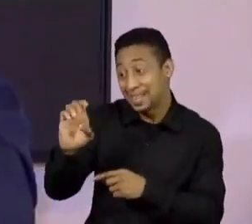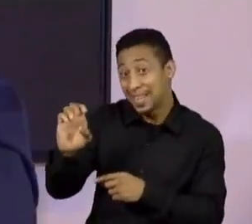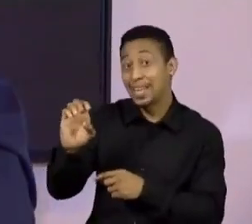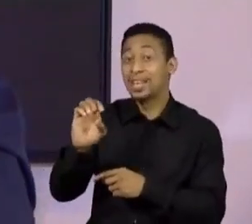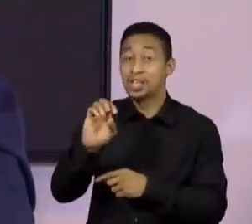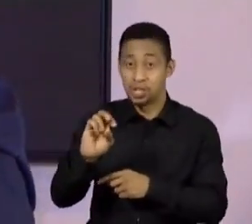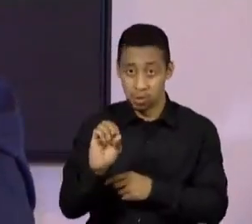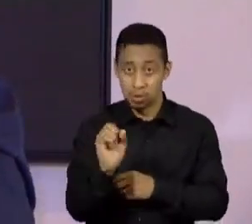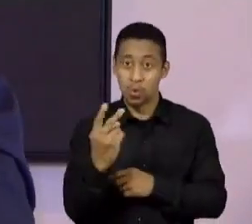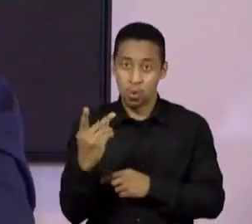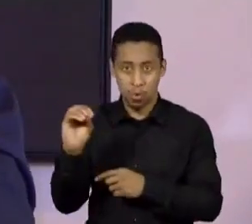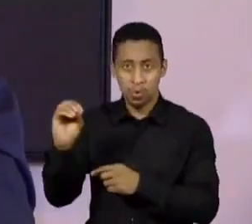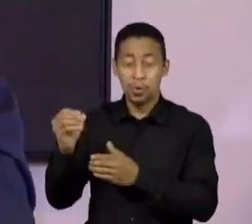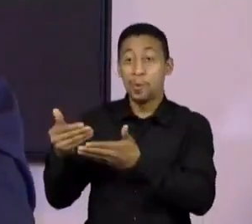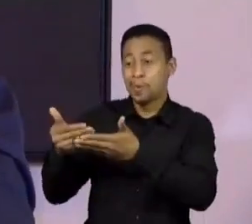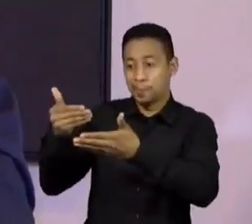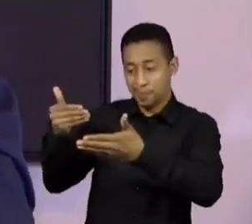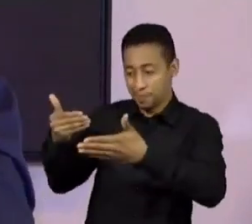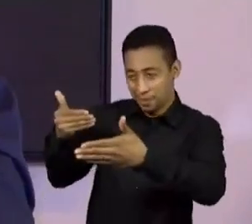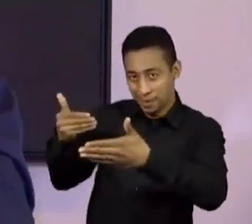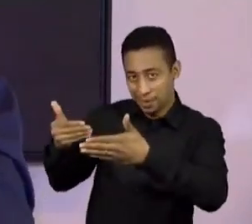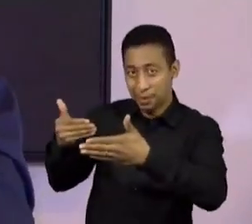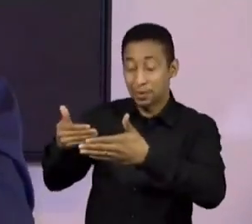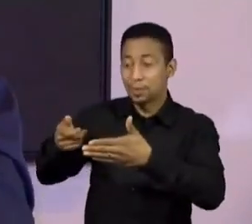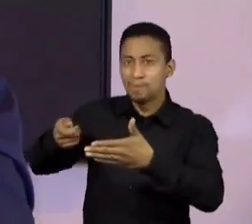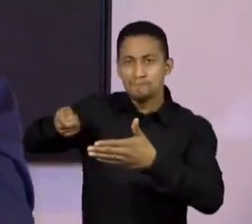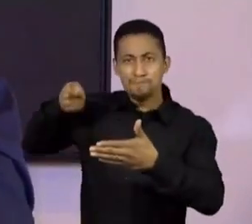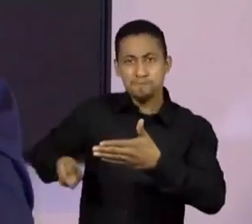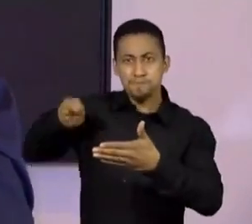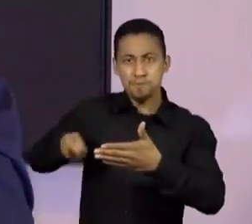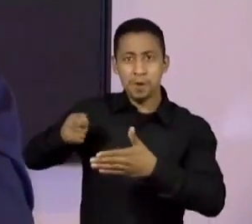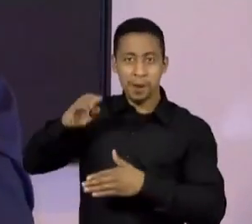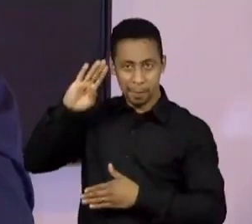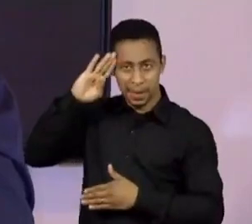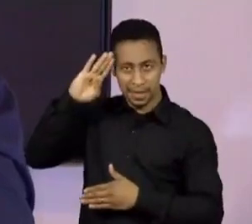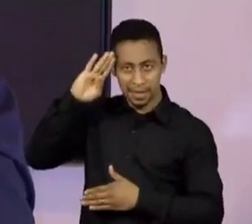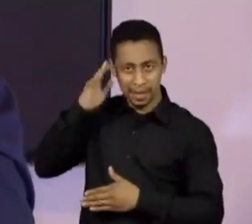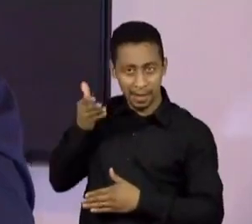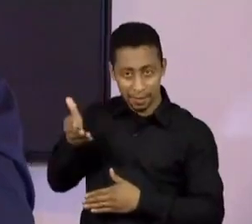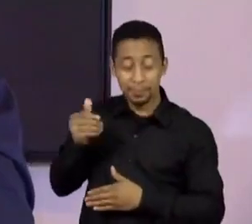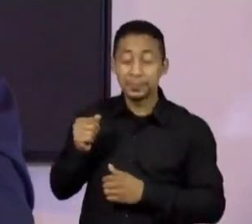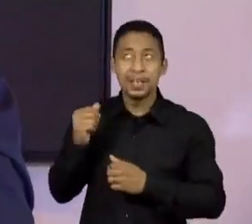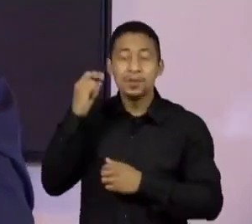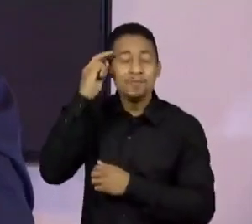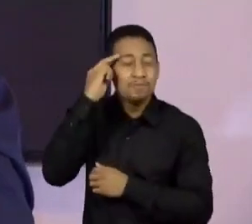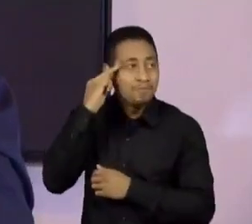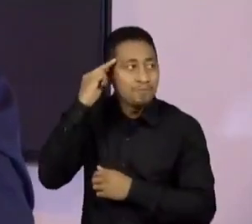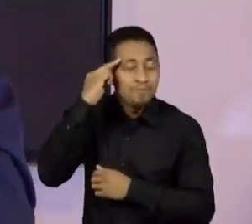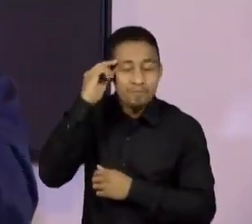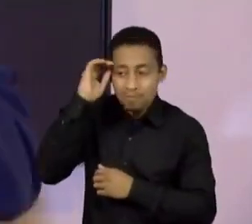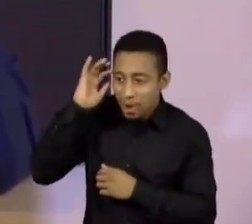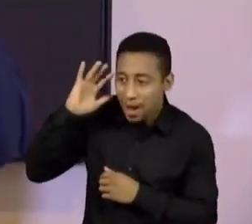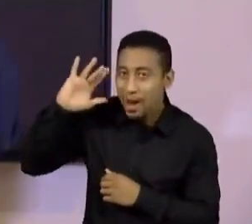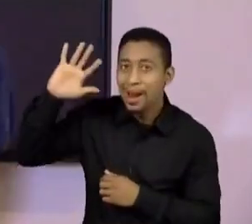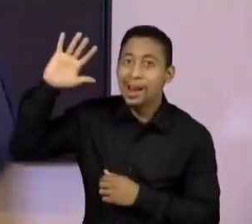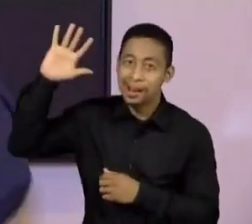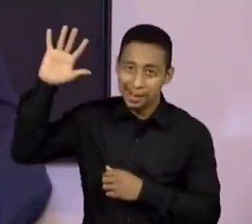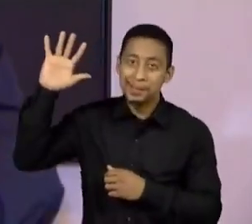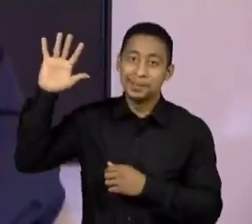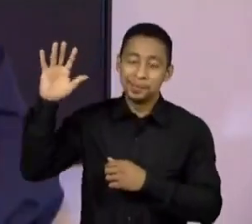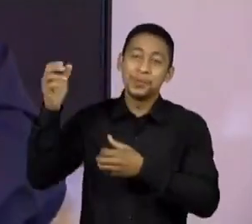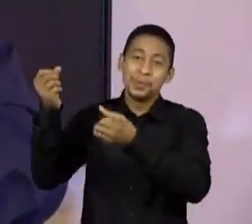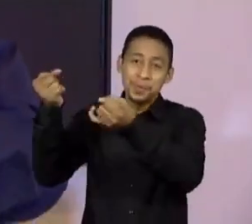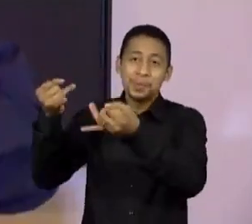na época da ditadura militar ainda... sonhei que estava sonhando, um sonho sonhado, eu falo da ditadura, falo da